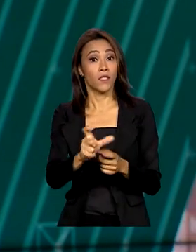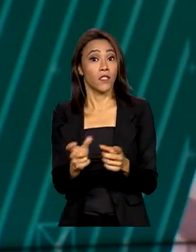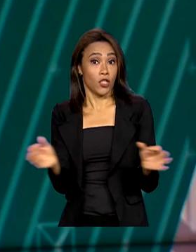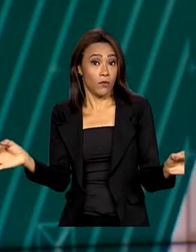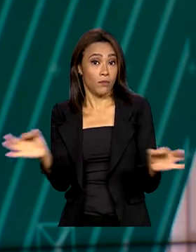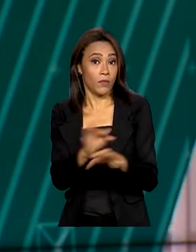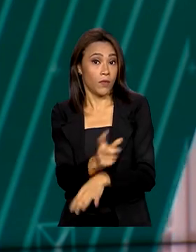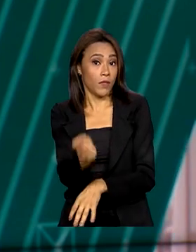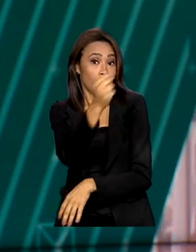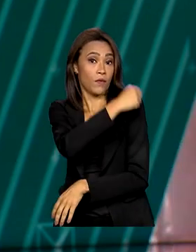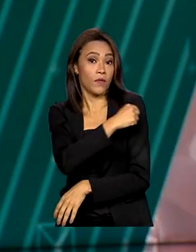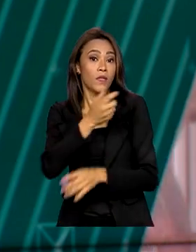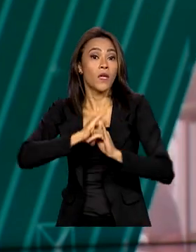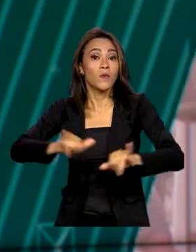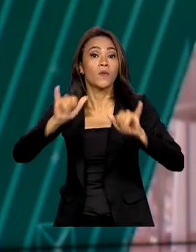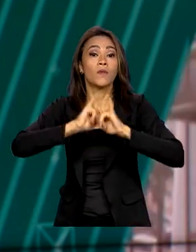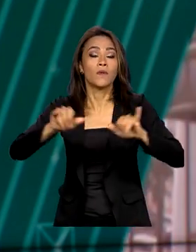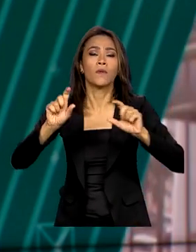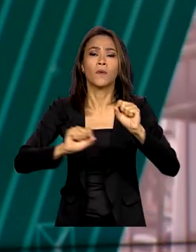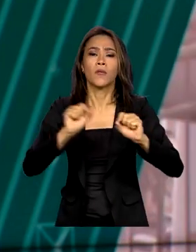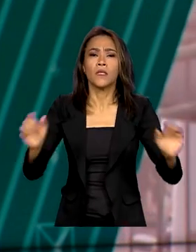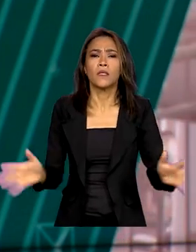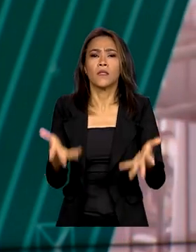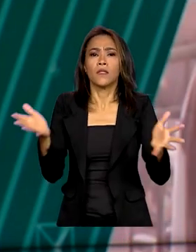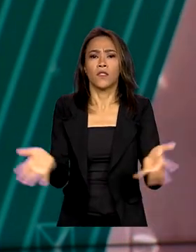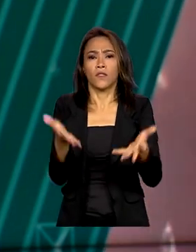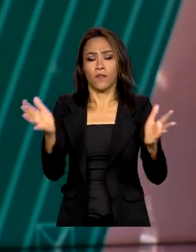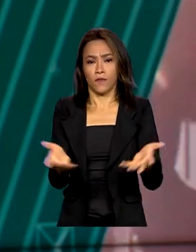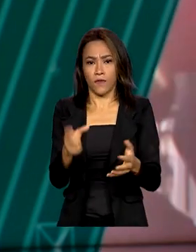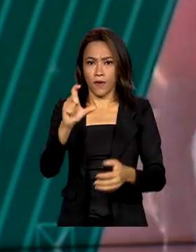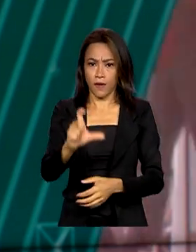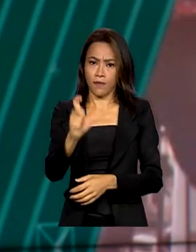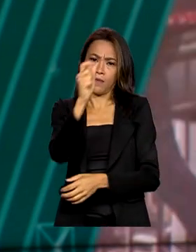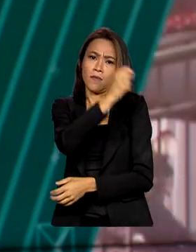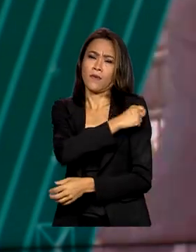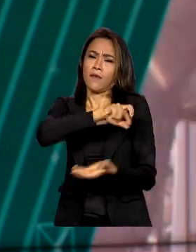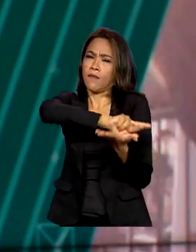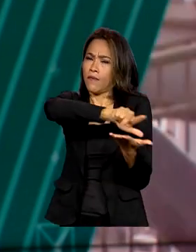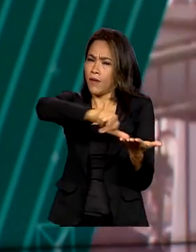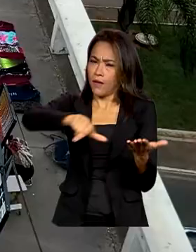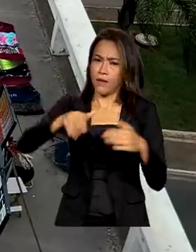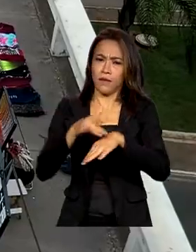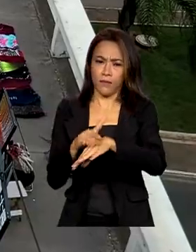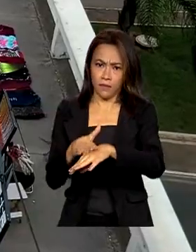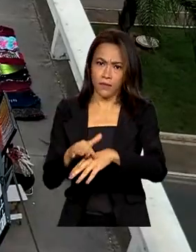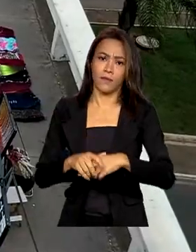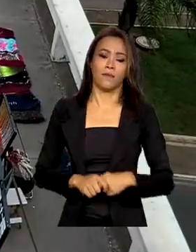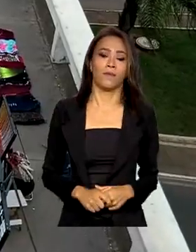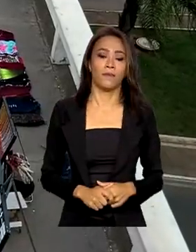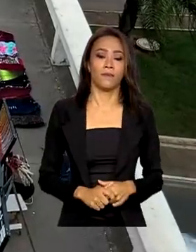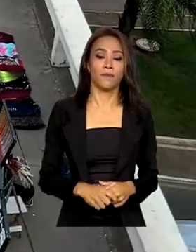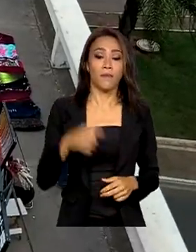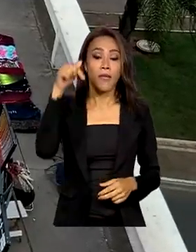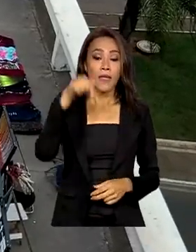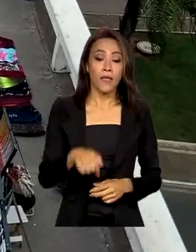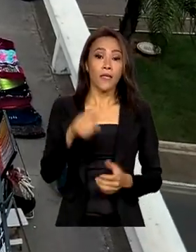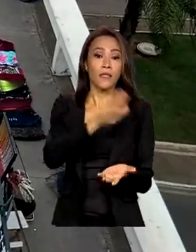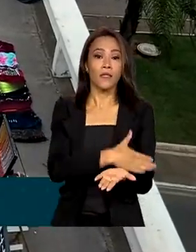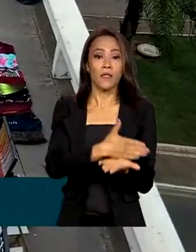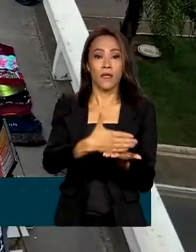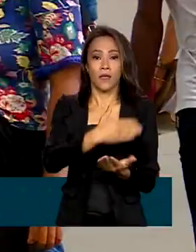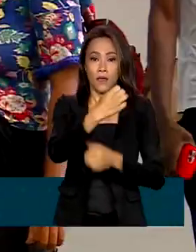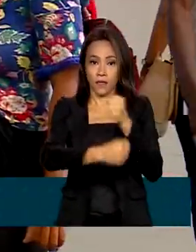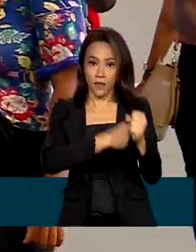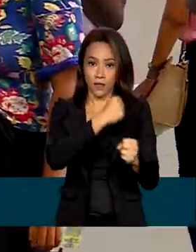e anunciou uma campanha para incentivar a imunização contra diversas doenças. Nesse começo de ano, o Brasil